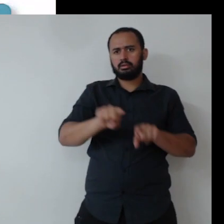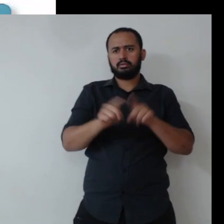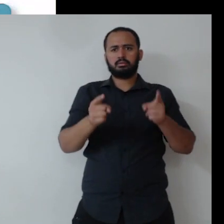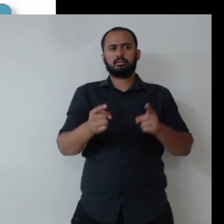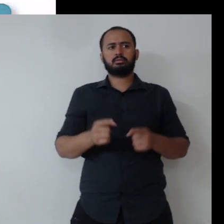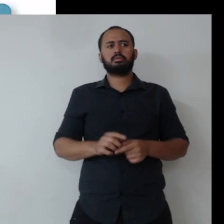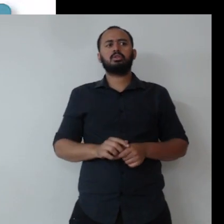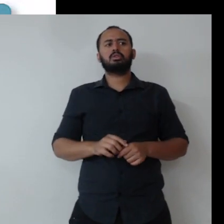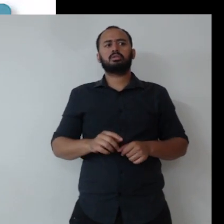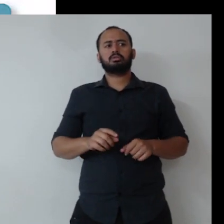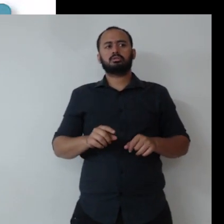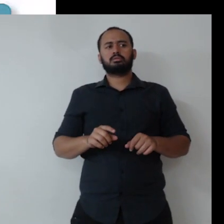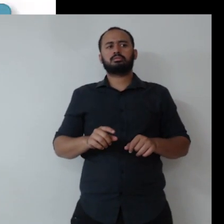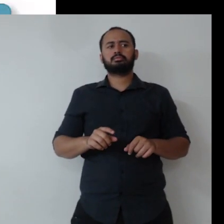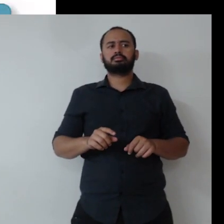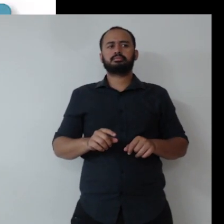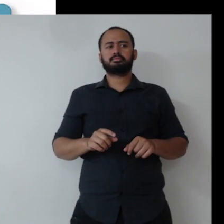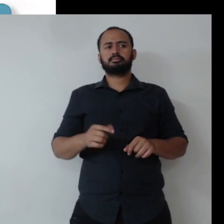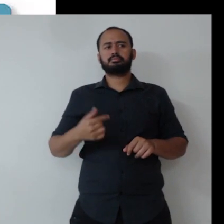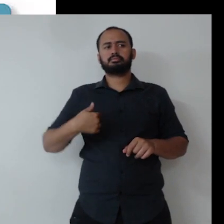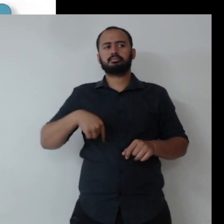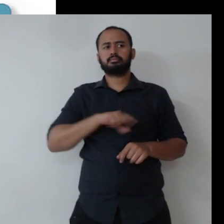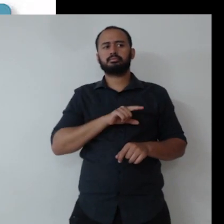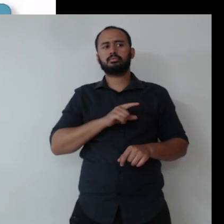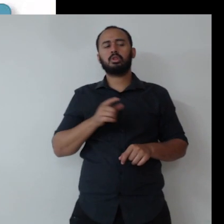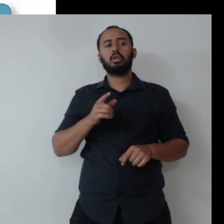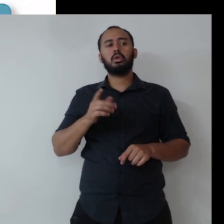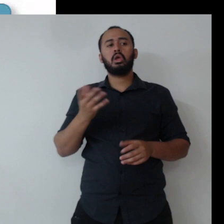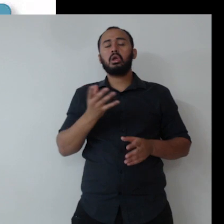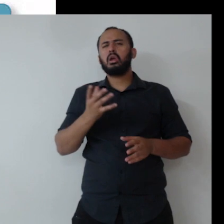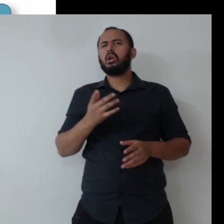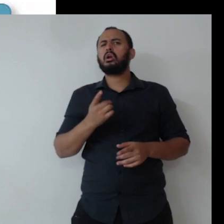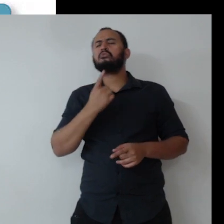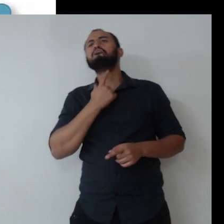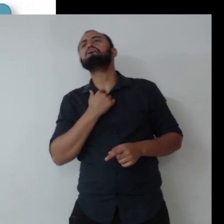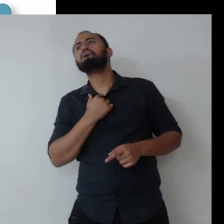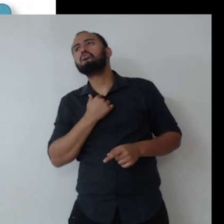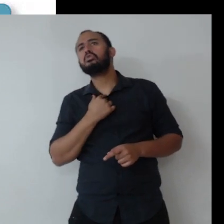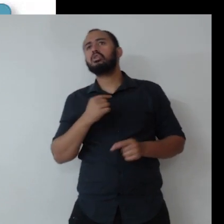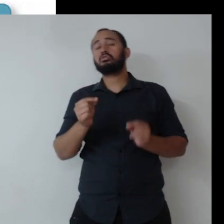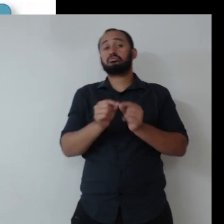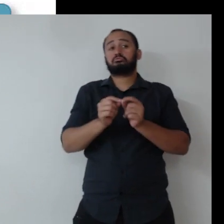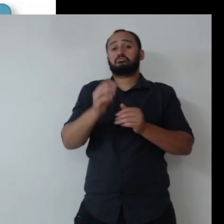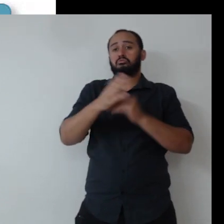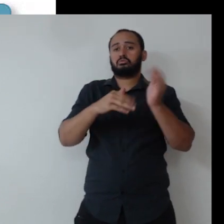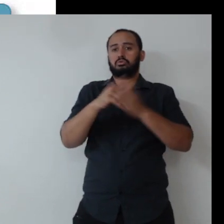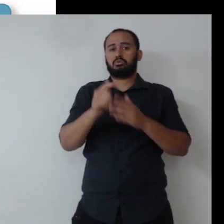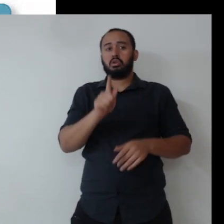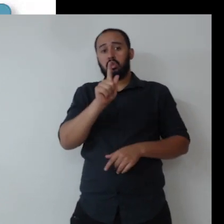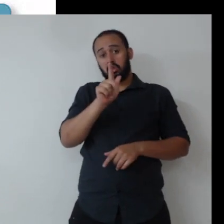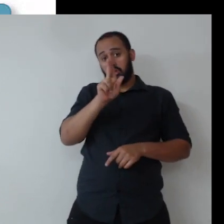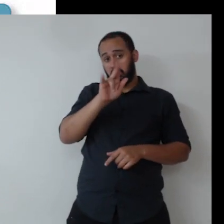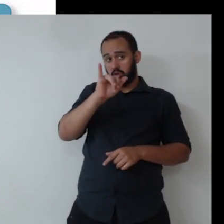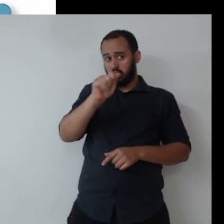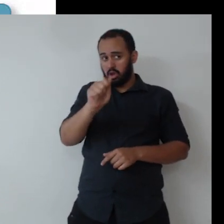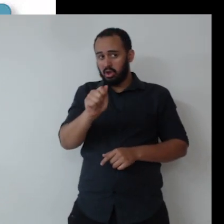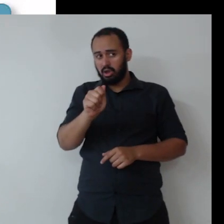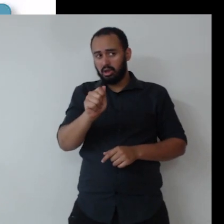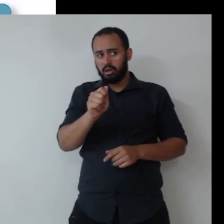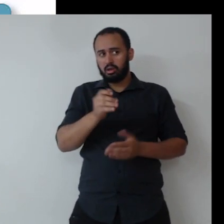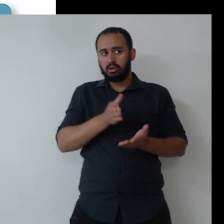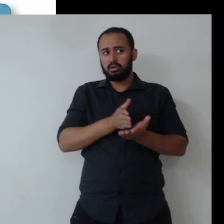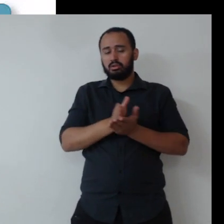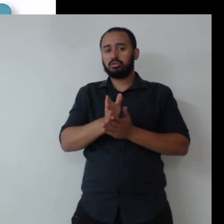ambiental, social e governança. E a gente está na perspectiva de criar agora, construir, está construindo, na verdade, o Guia de Diversidade,